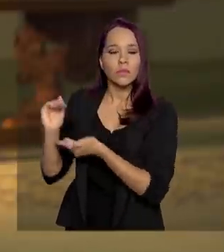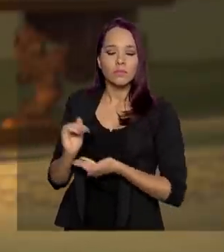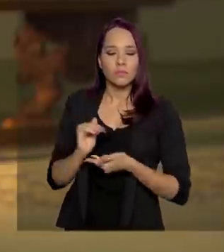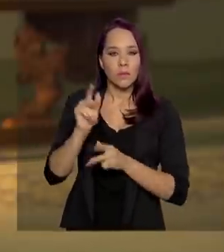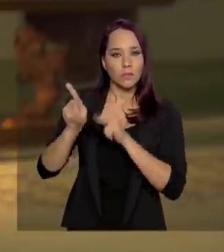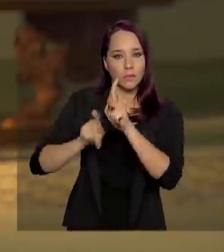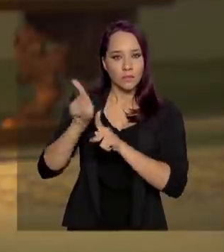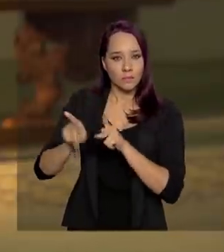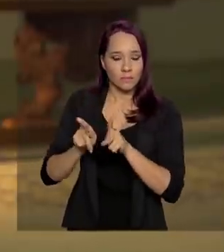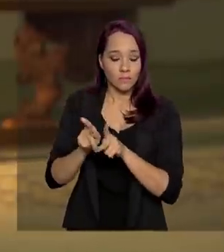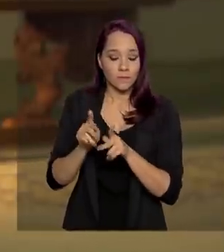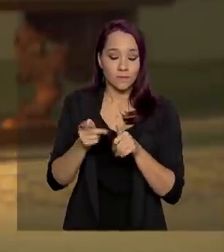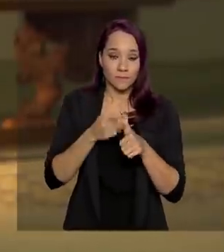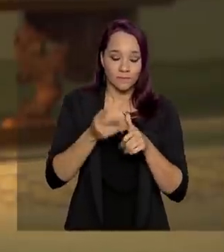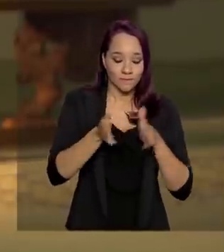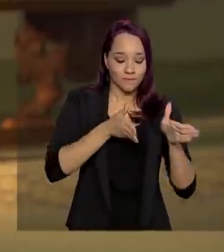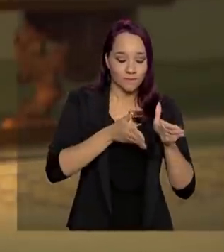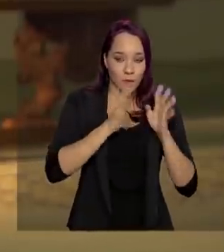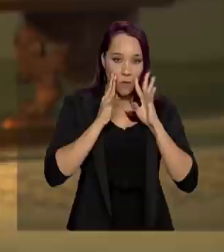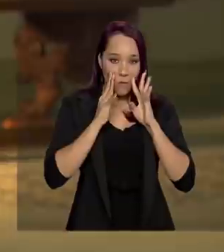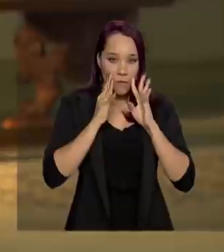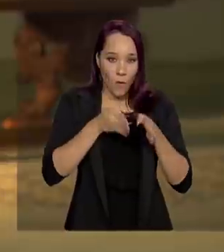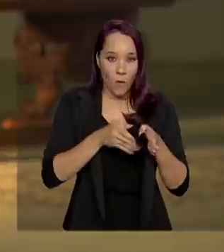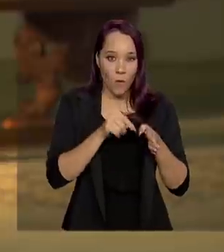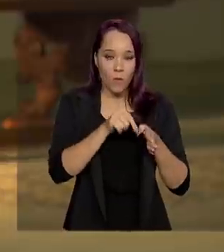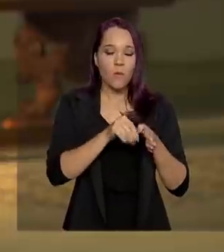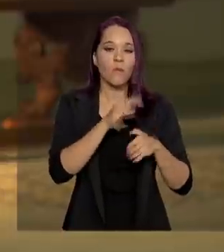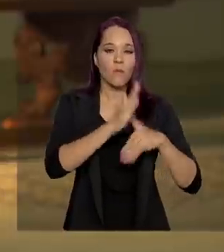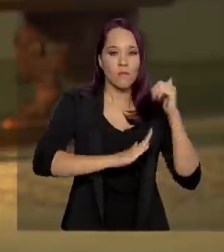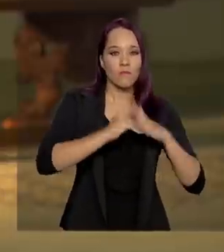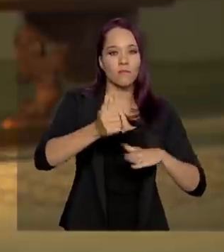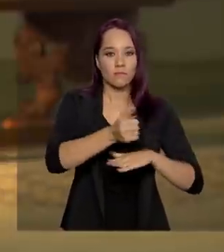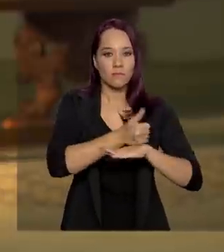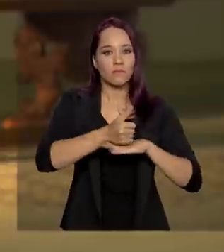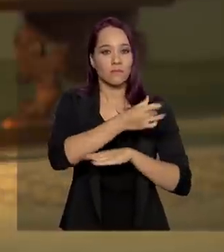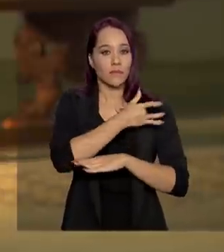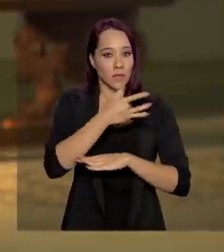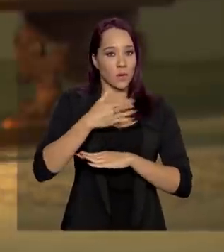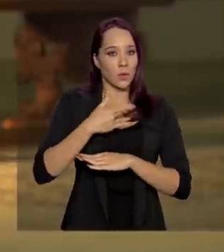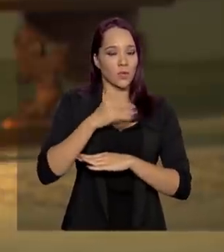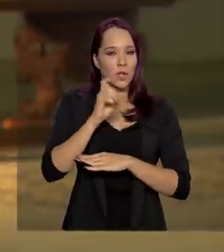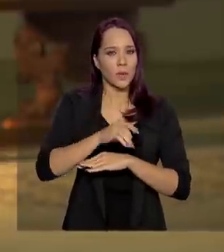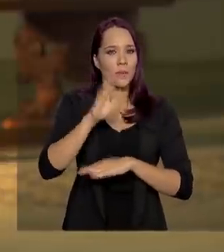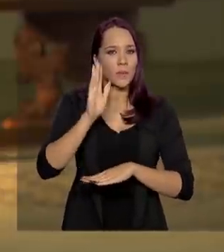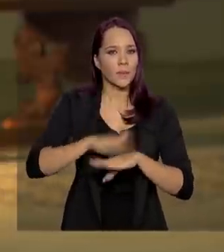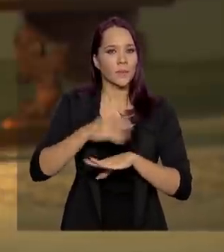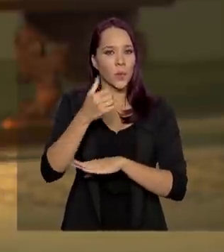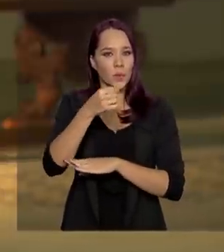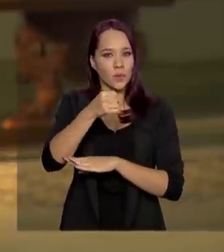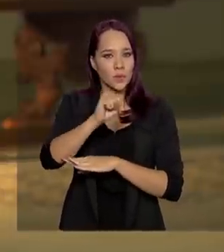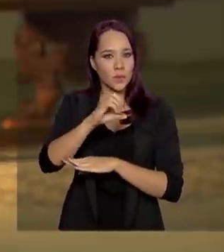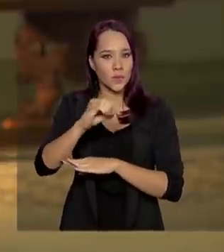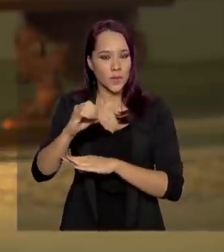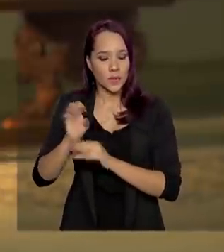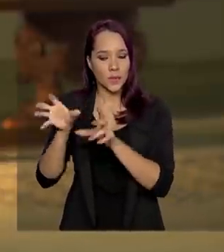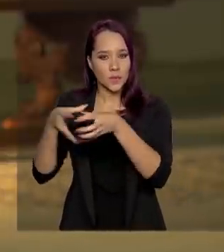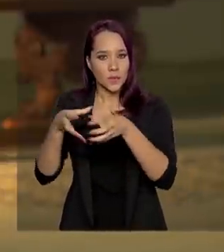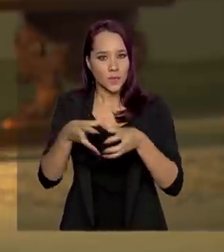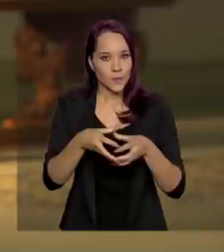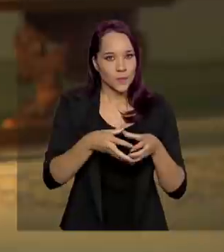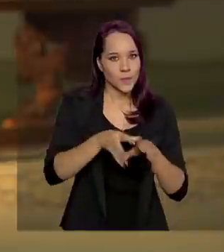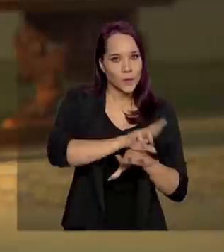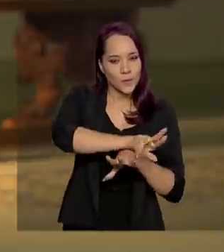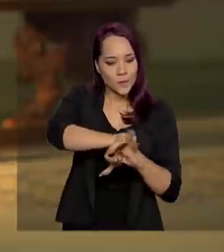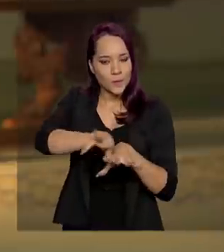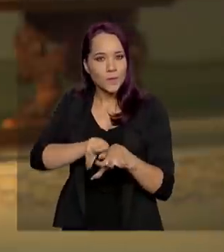Num primeiro momento, o nosso foco foi os profissionais de saúde, são mais de 800 equipes multidisciplinares